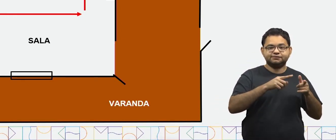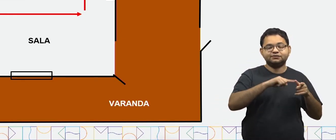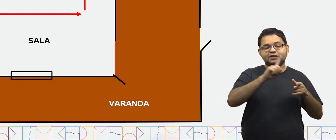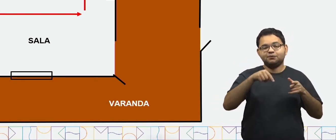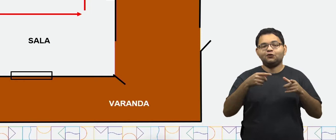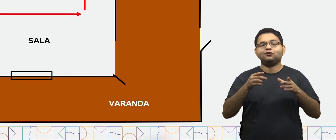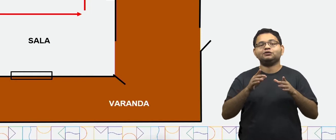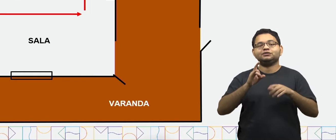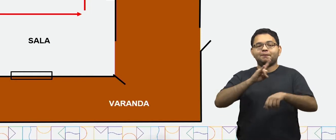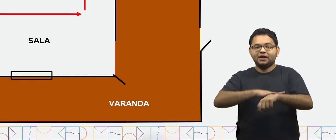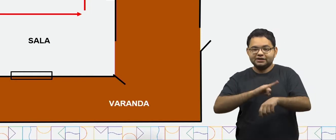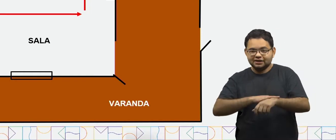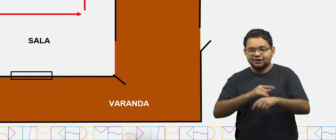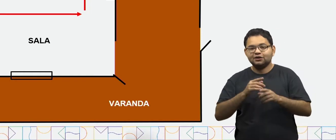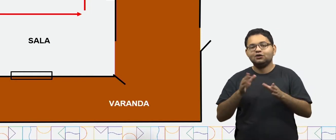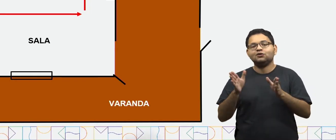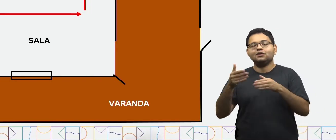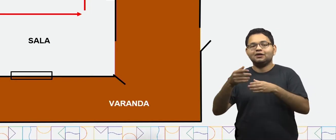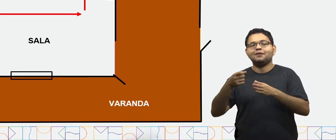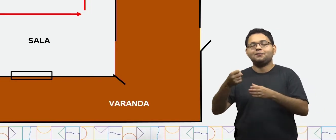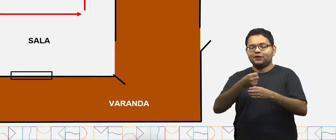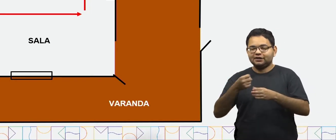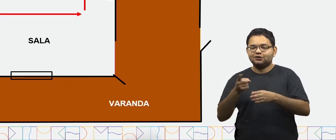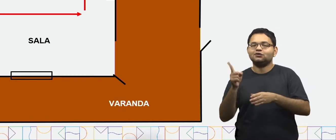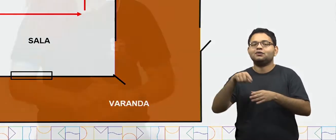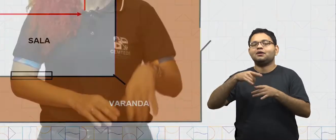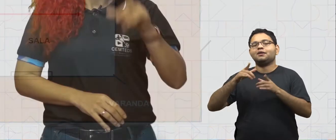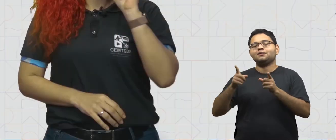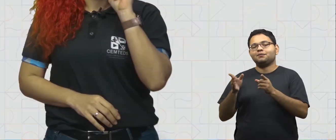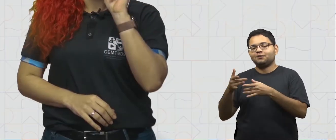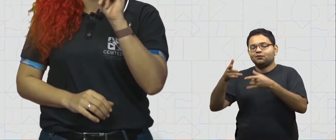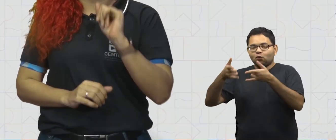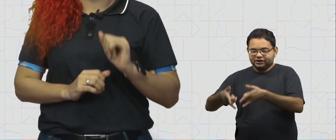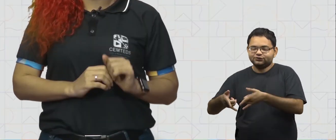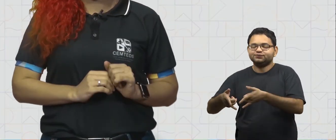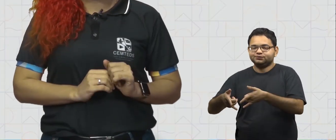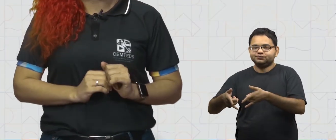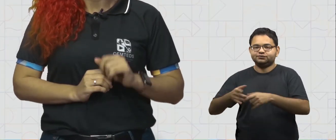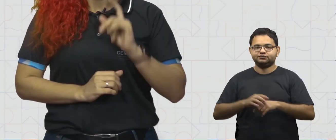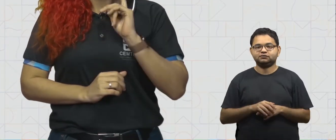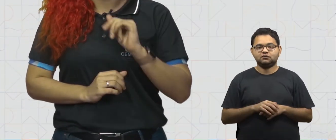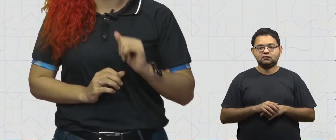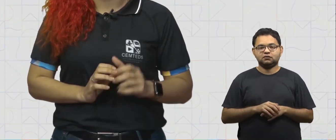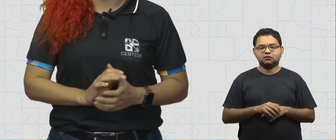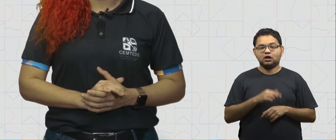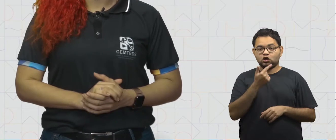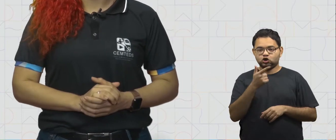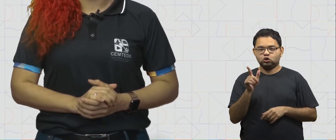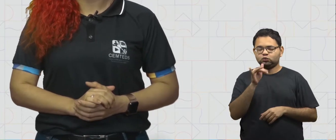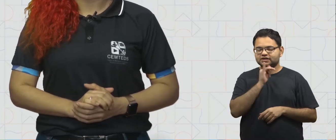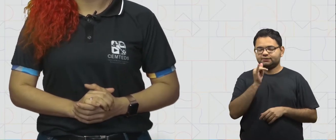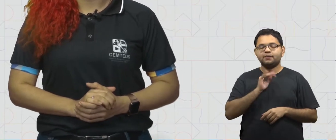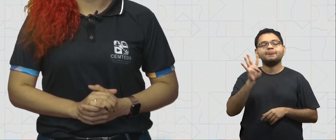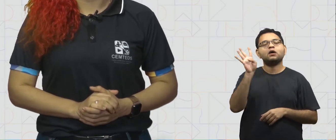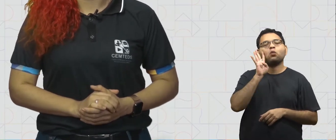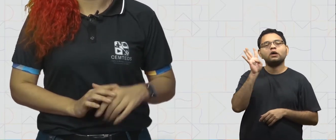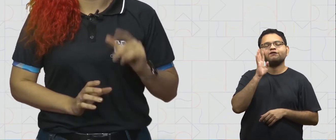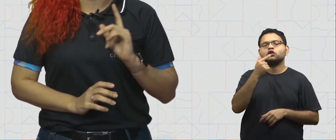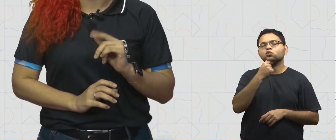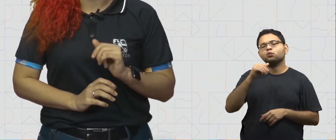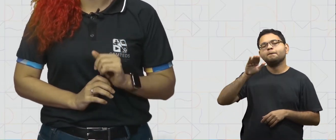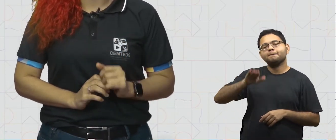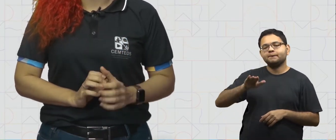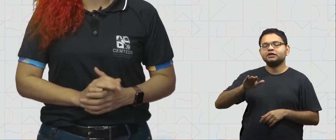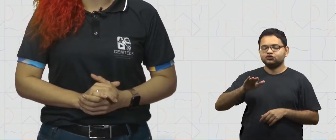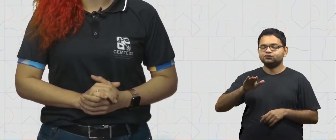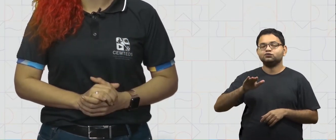banheiro, pela cozinha, e entrar no quarto. Na quarta-feira, Gabriel costuma ir brincar na